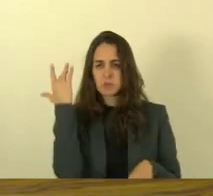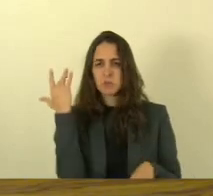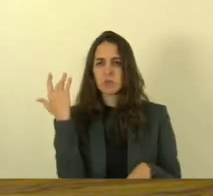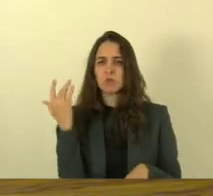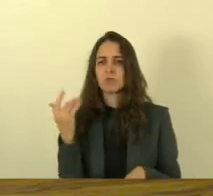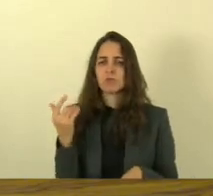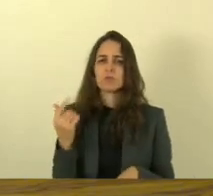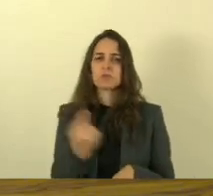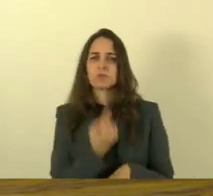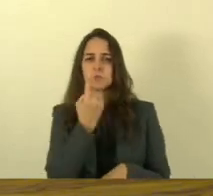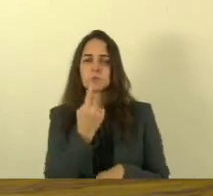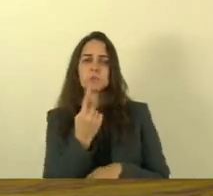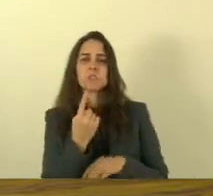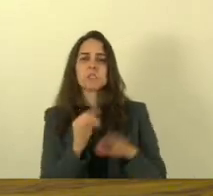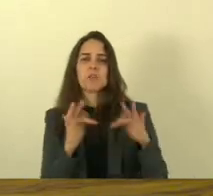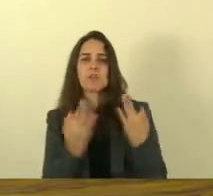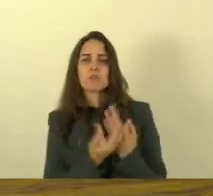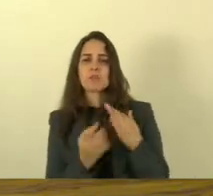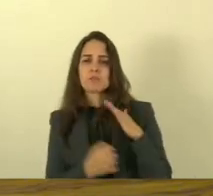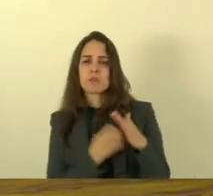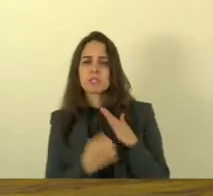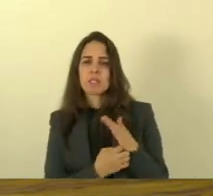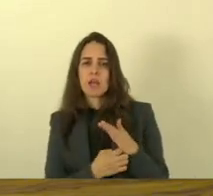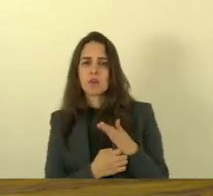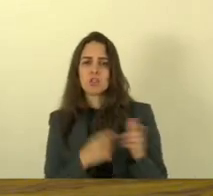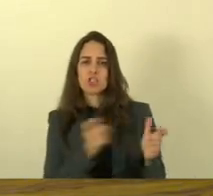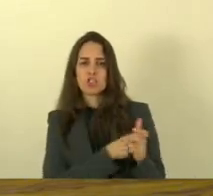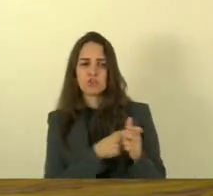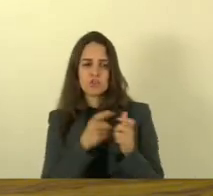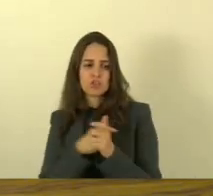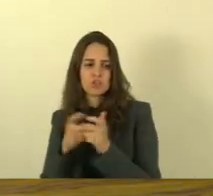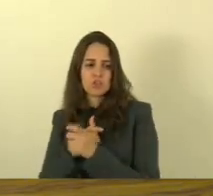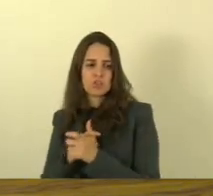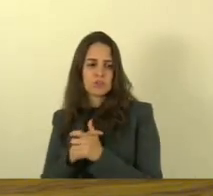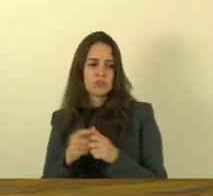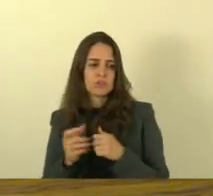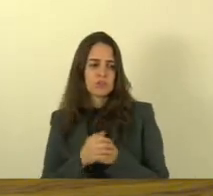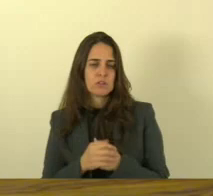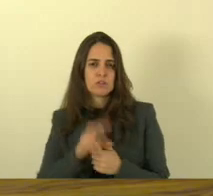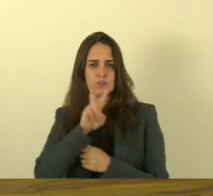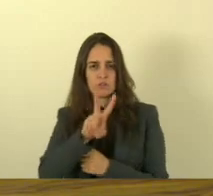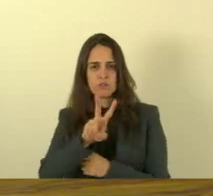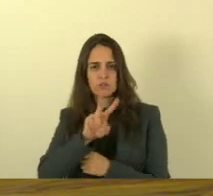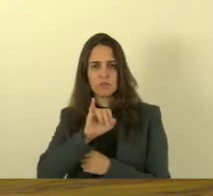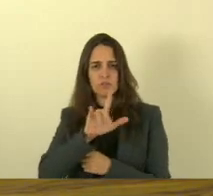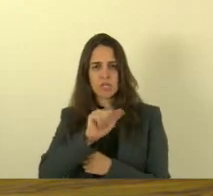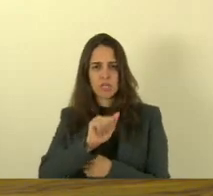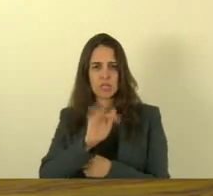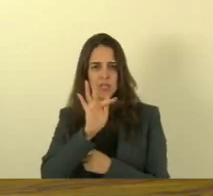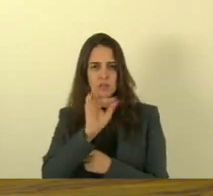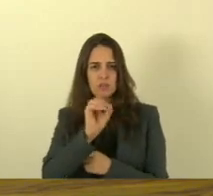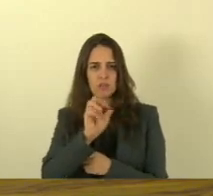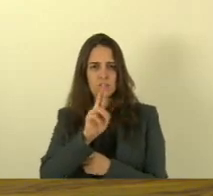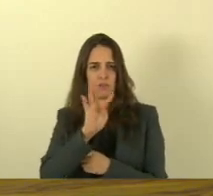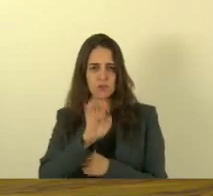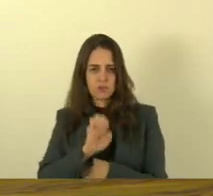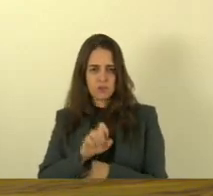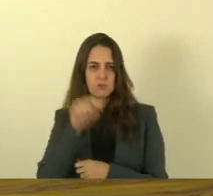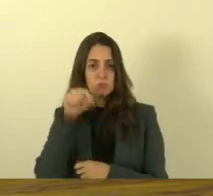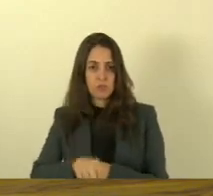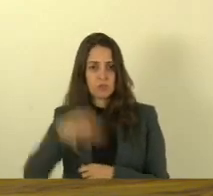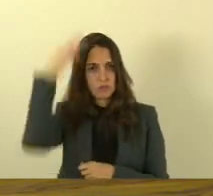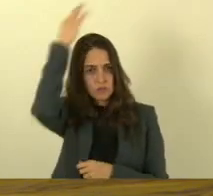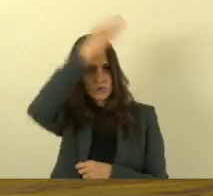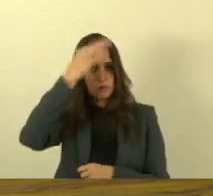família uns empresários caloteiros quero deixar claro que Vila Fortes porque empresário Capixaba é bom